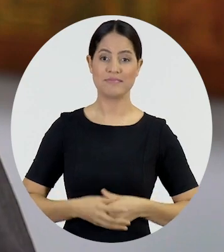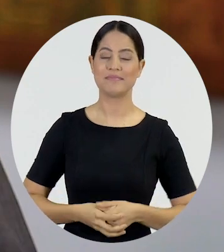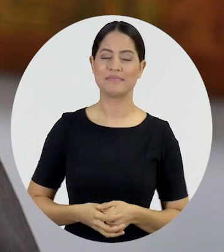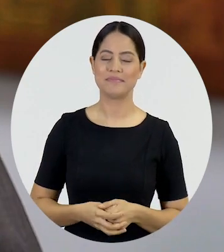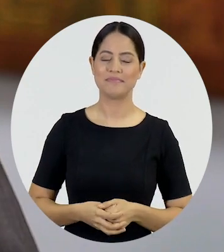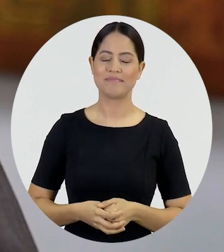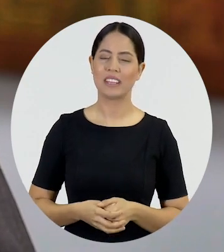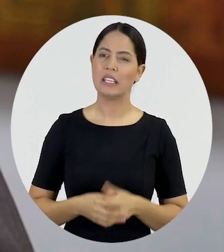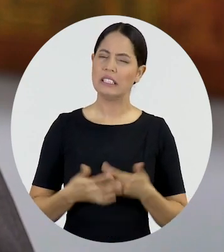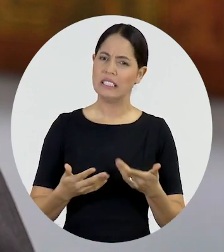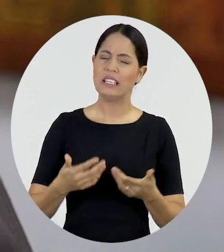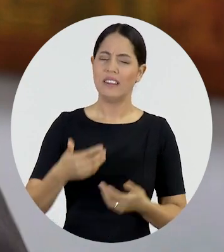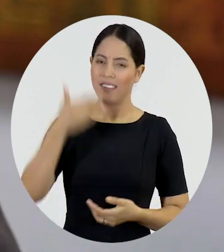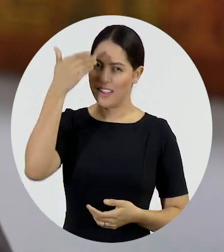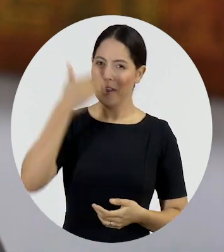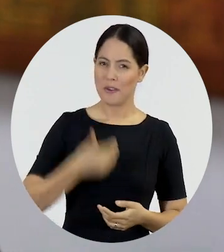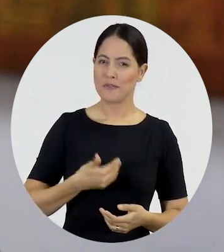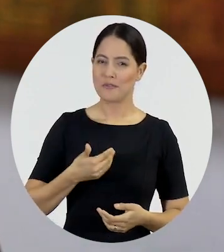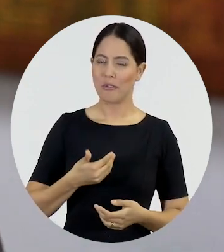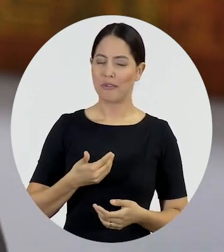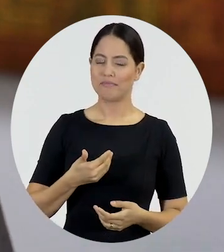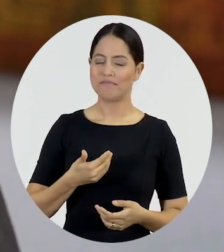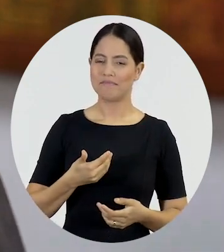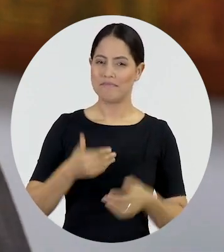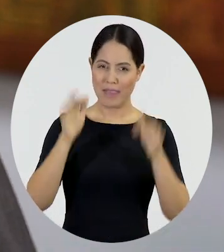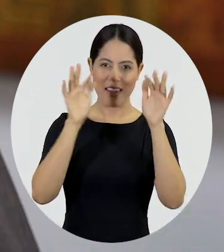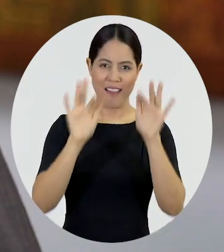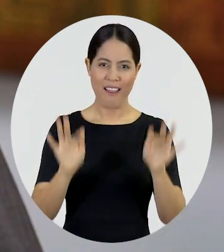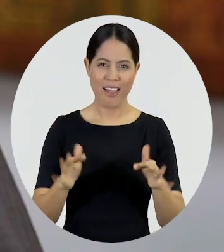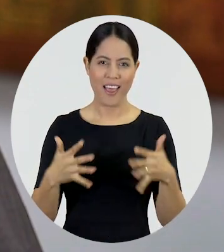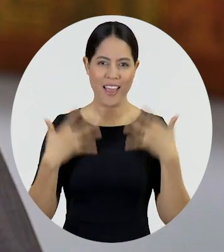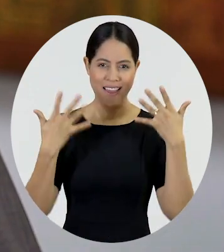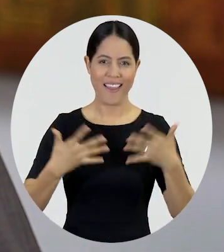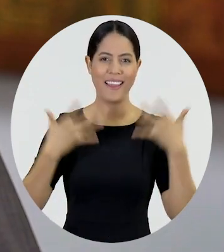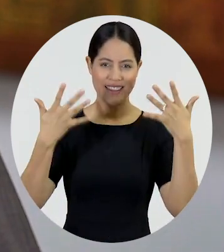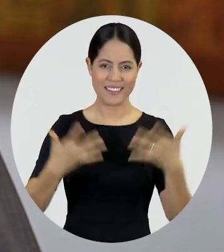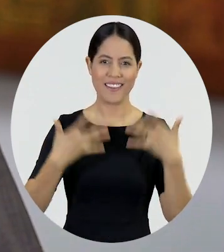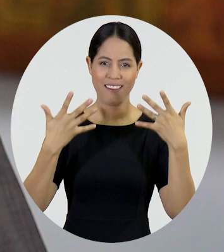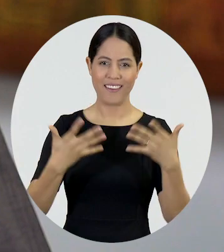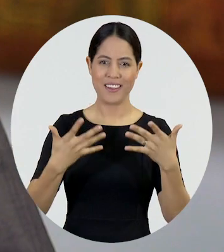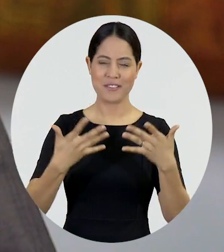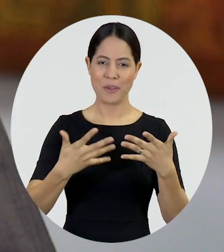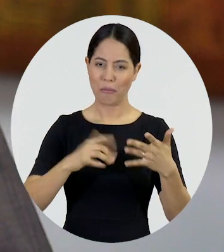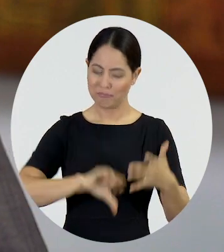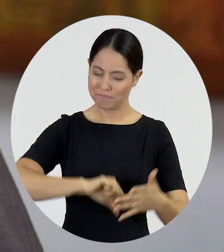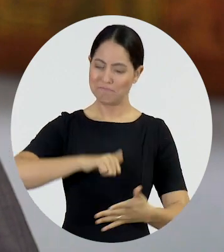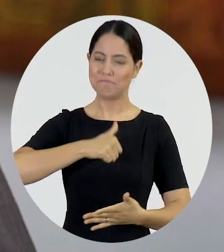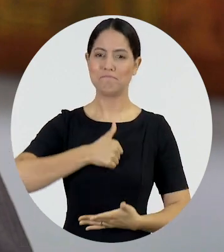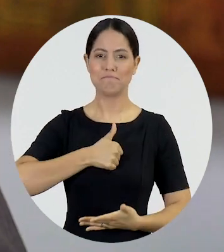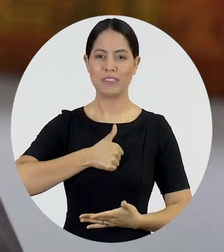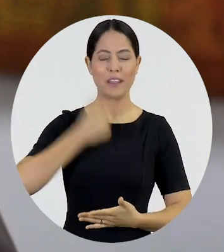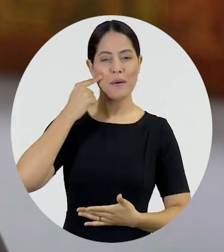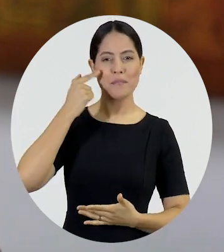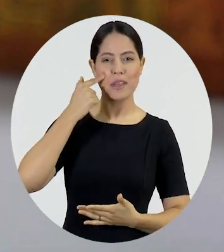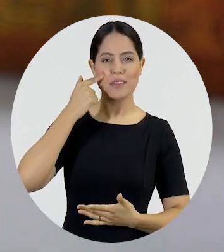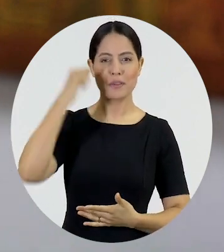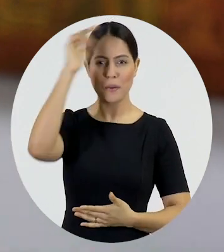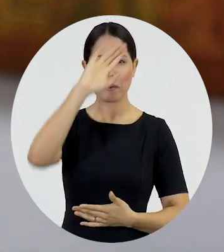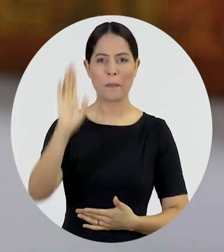Eu sou um otimista incorrigível. Eu acho que o Brasil avançou muito no